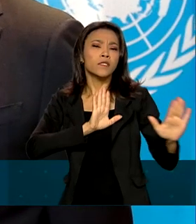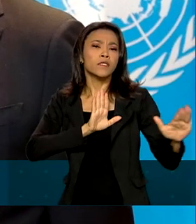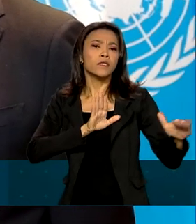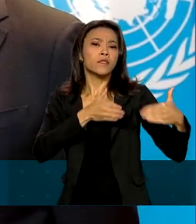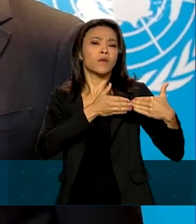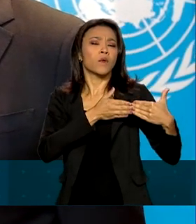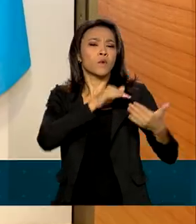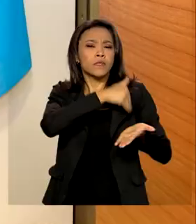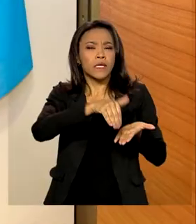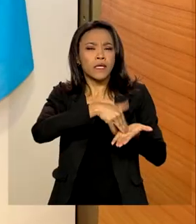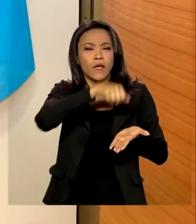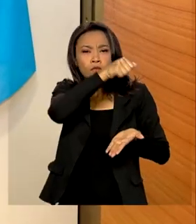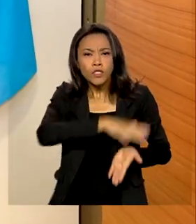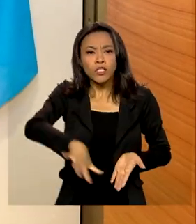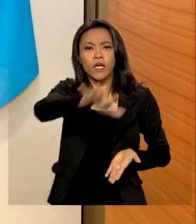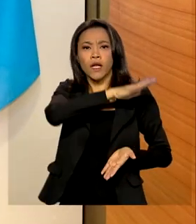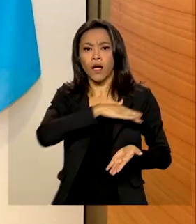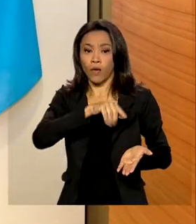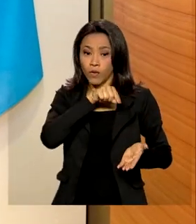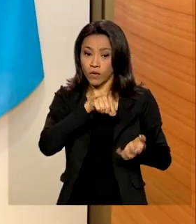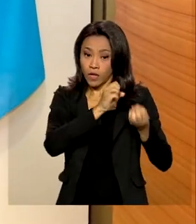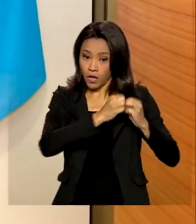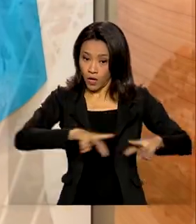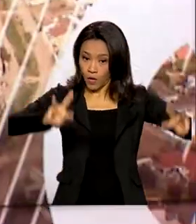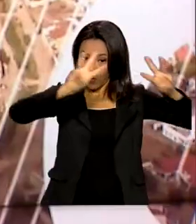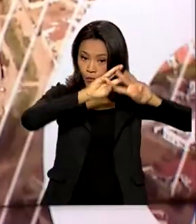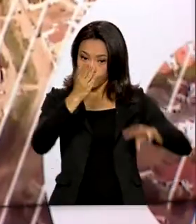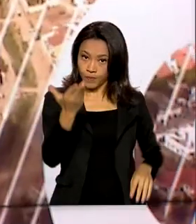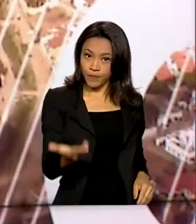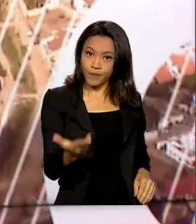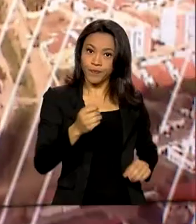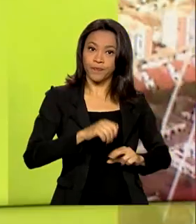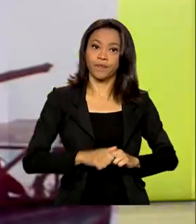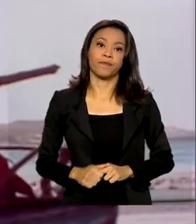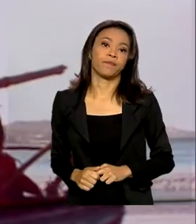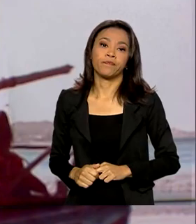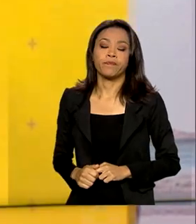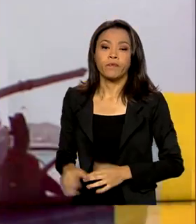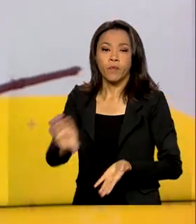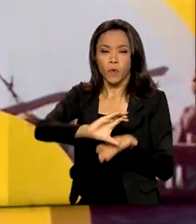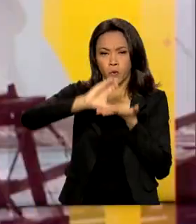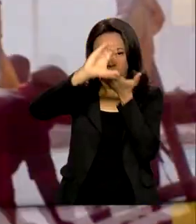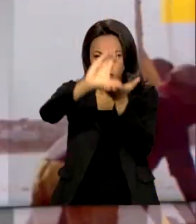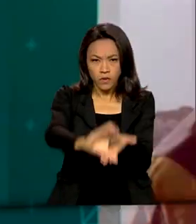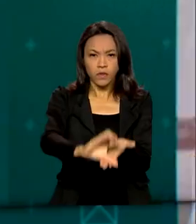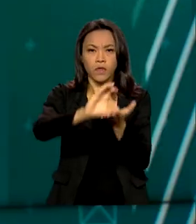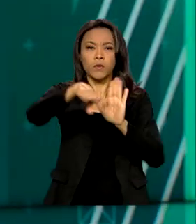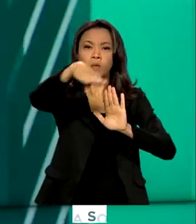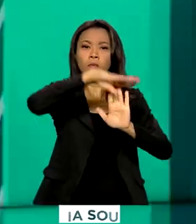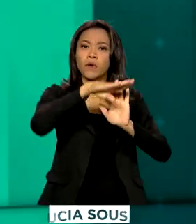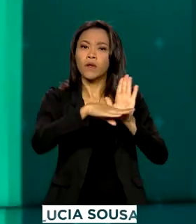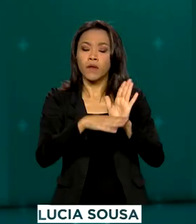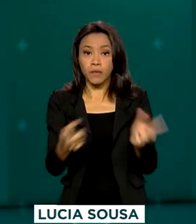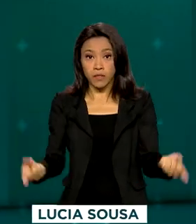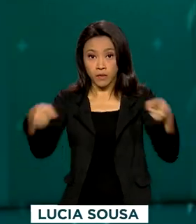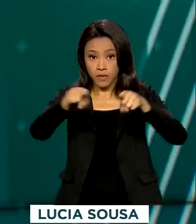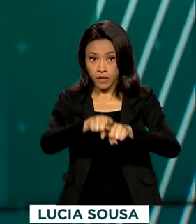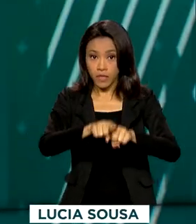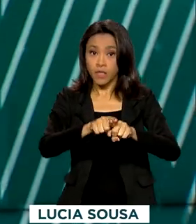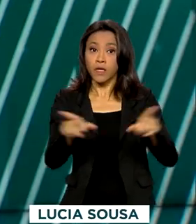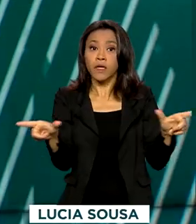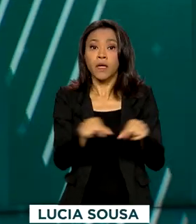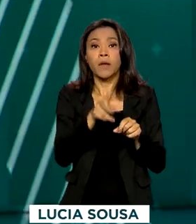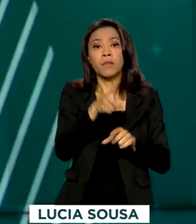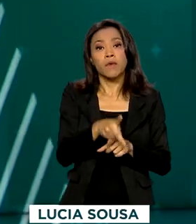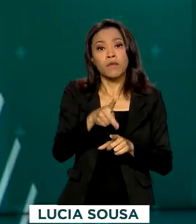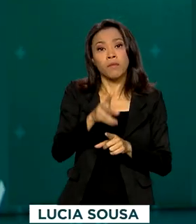da ONU, Antônio Guterres. O Conselho do Programa de Parcerias de Investimentos anunciou a